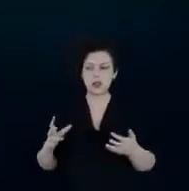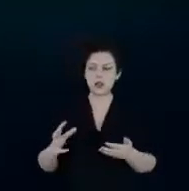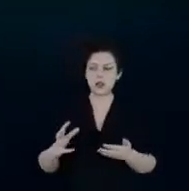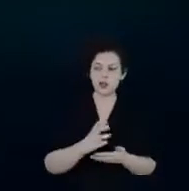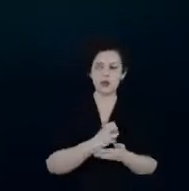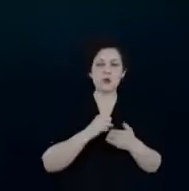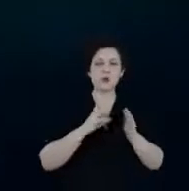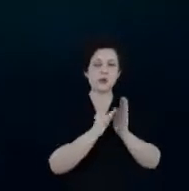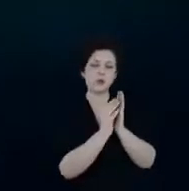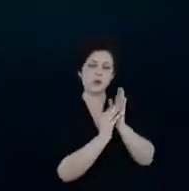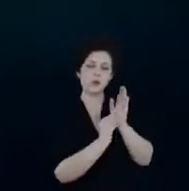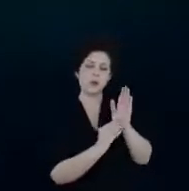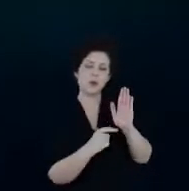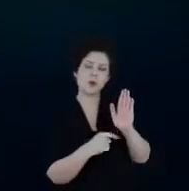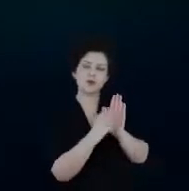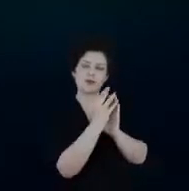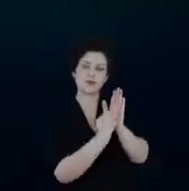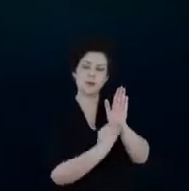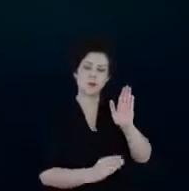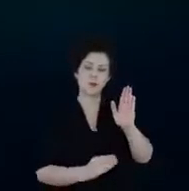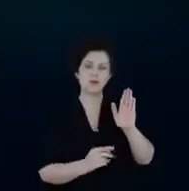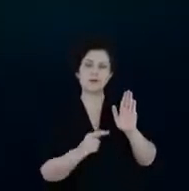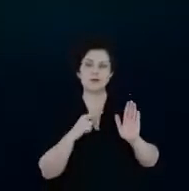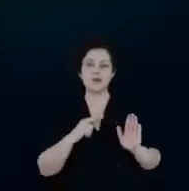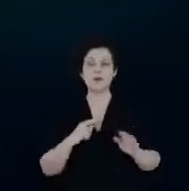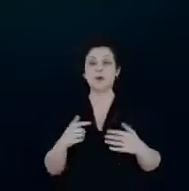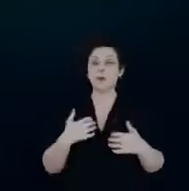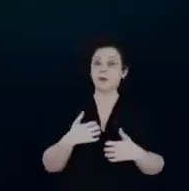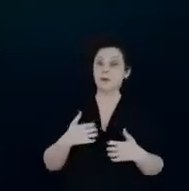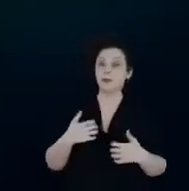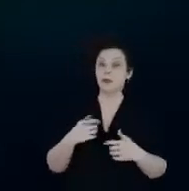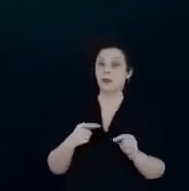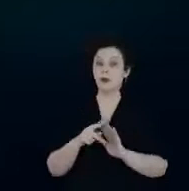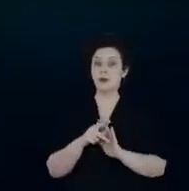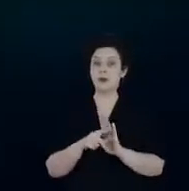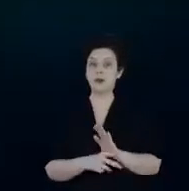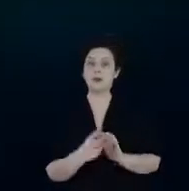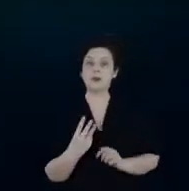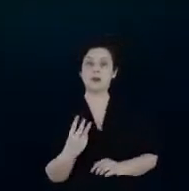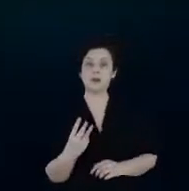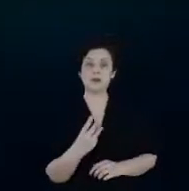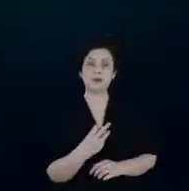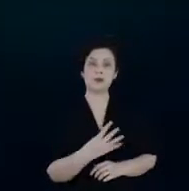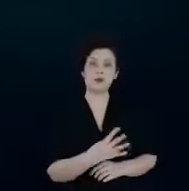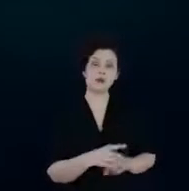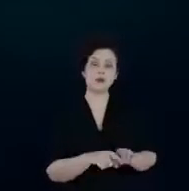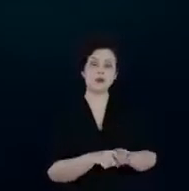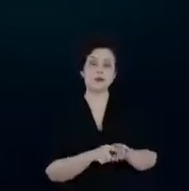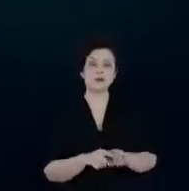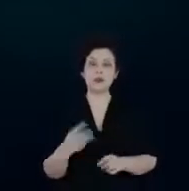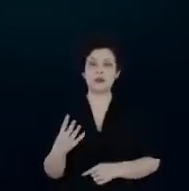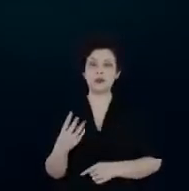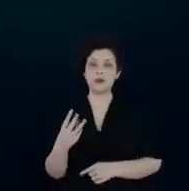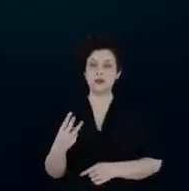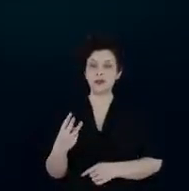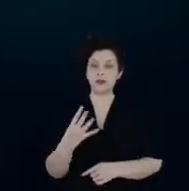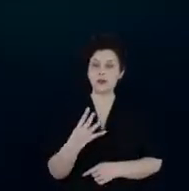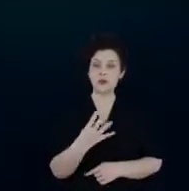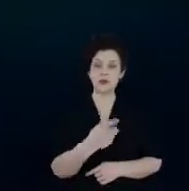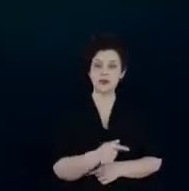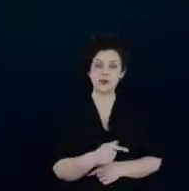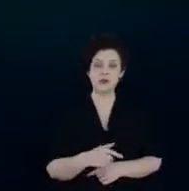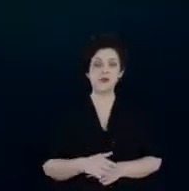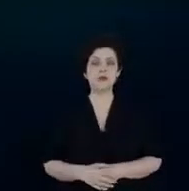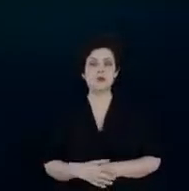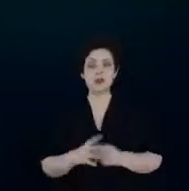e a gente tem um grande receio que a PL 3324 e a PL 3447 caia no